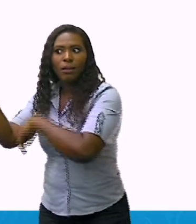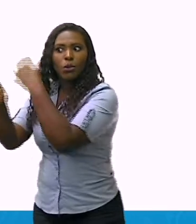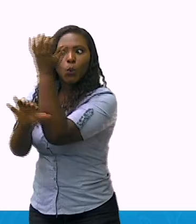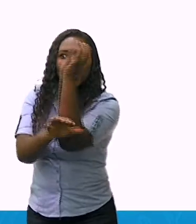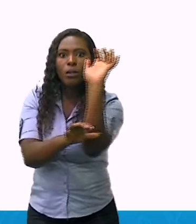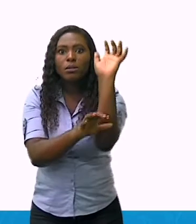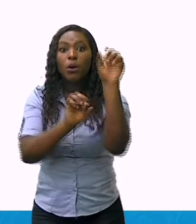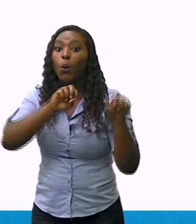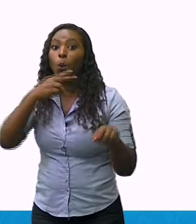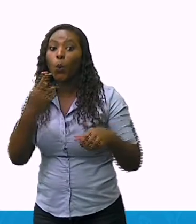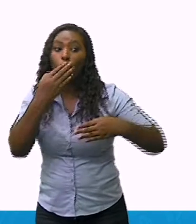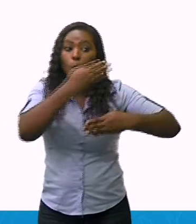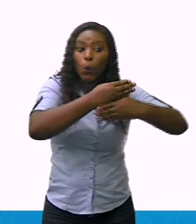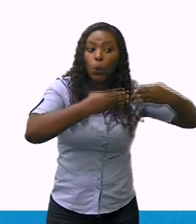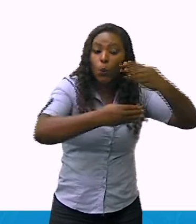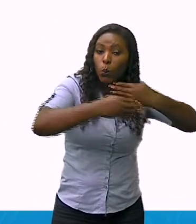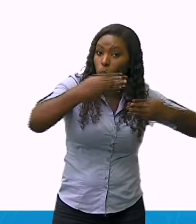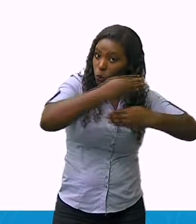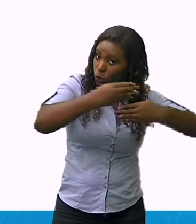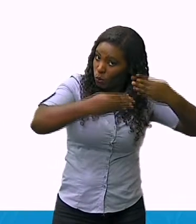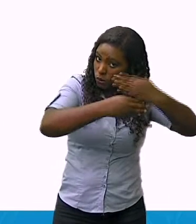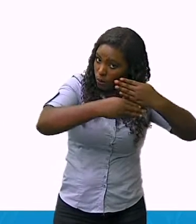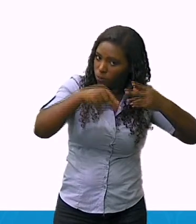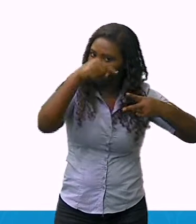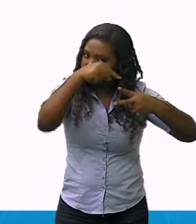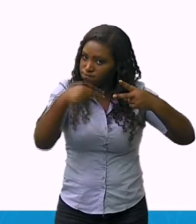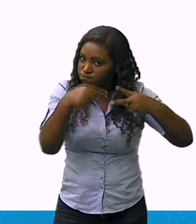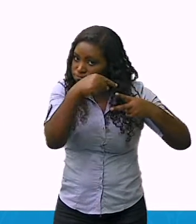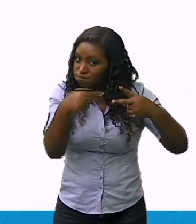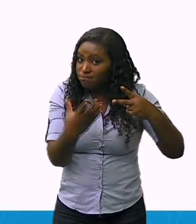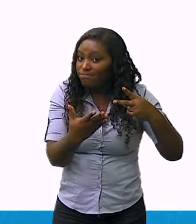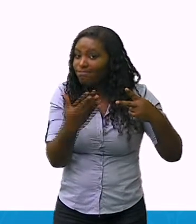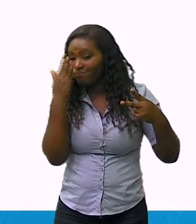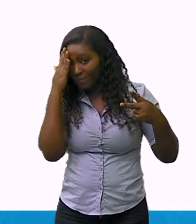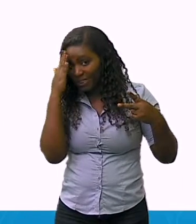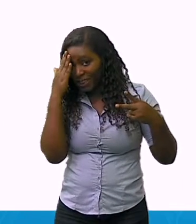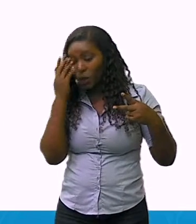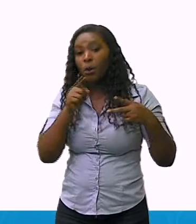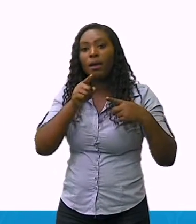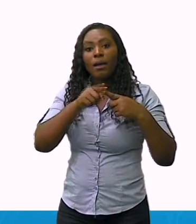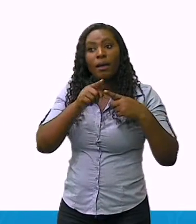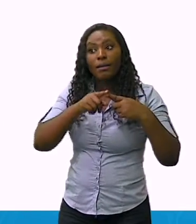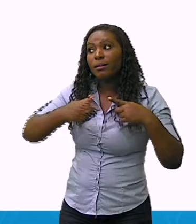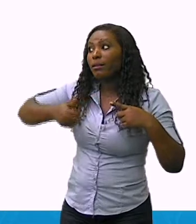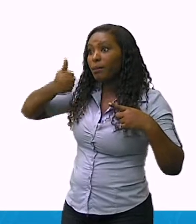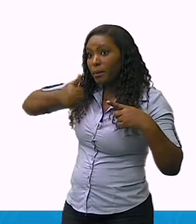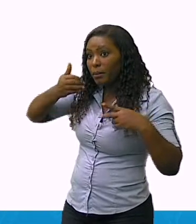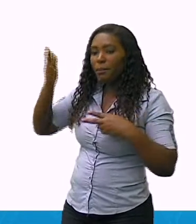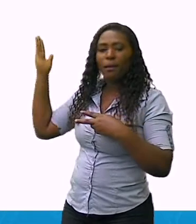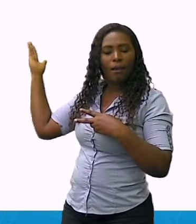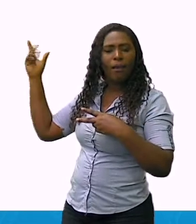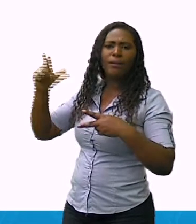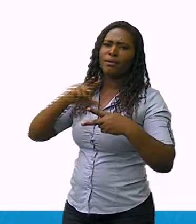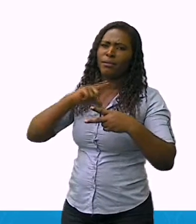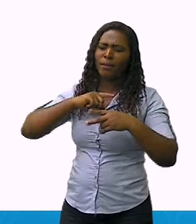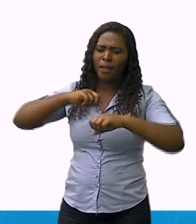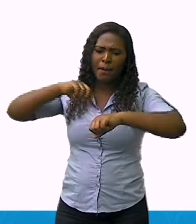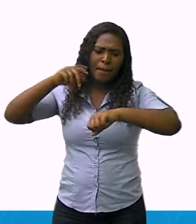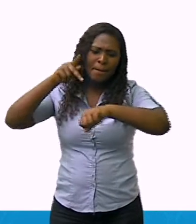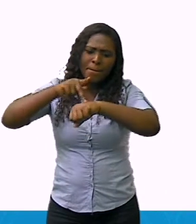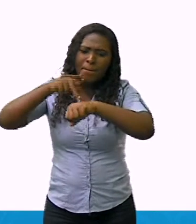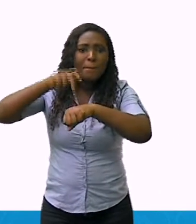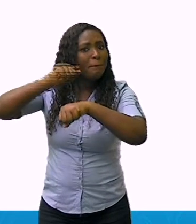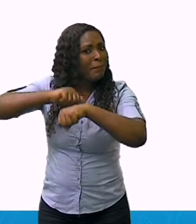elementos que estão presentes nessa paisagem são, por exemplo, a formação rochosa do Pico da